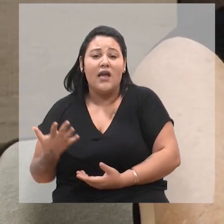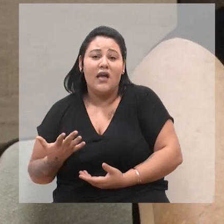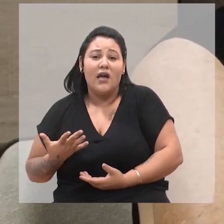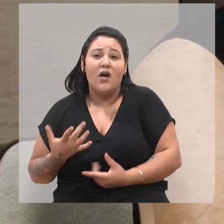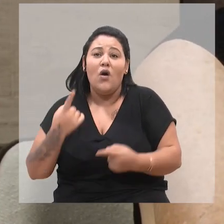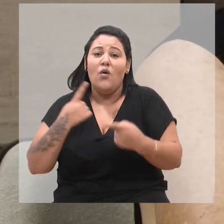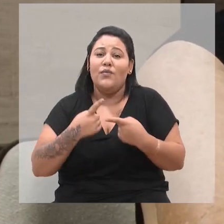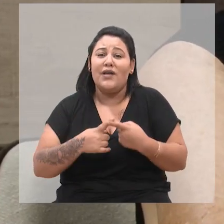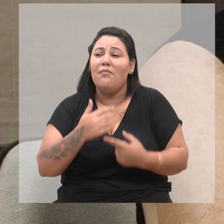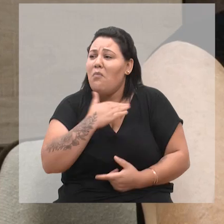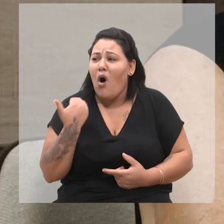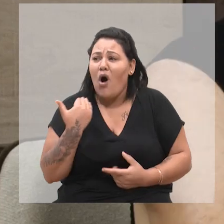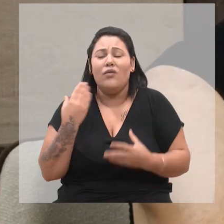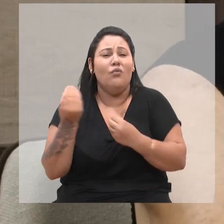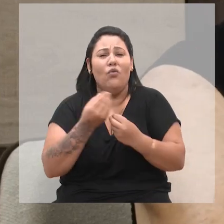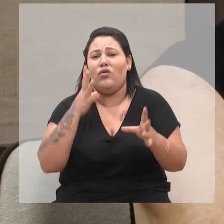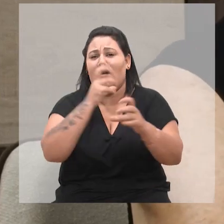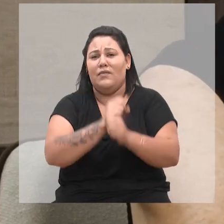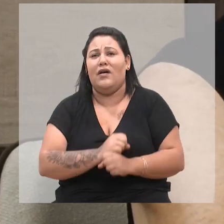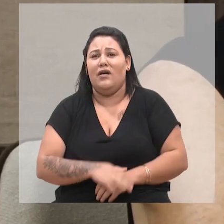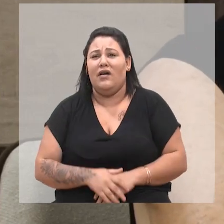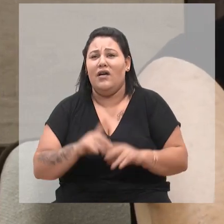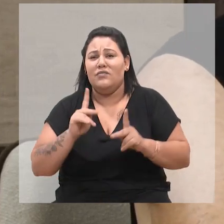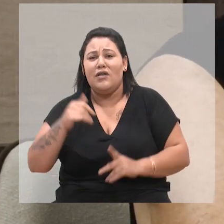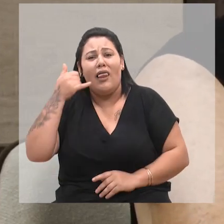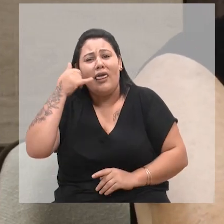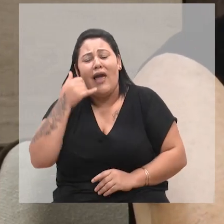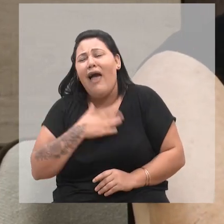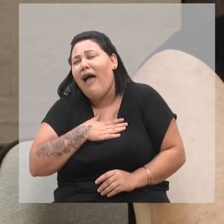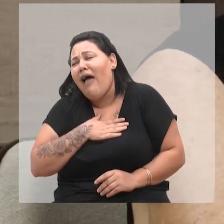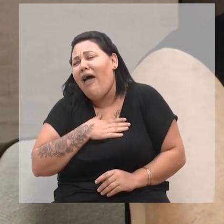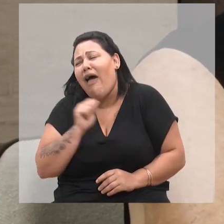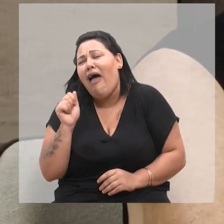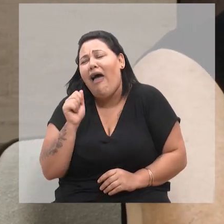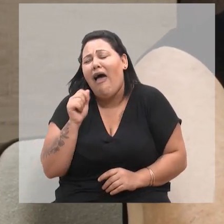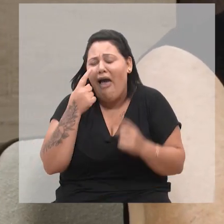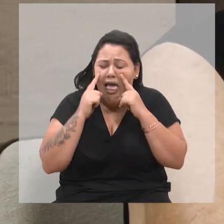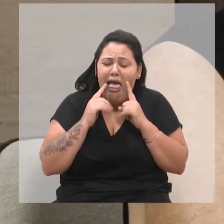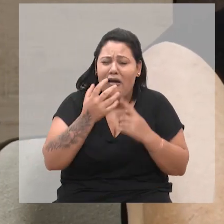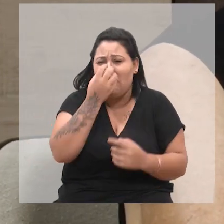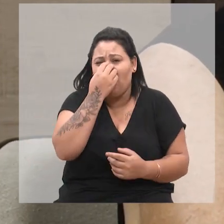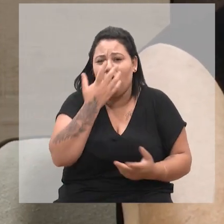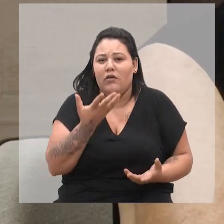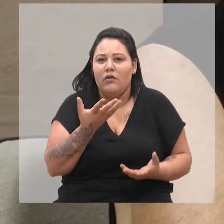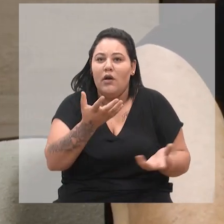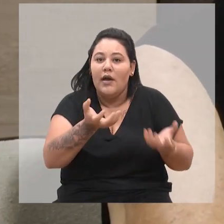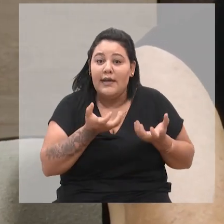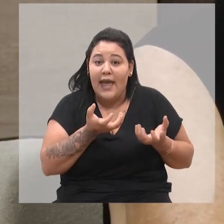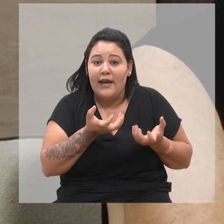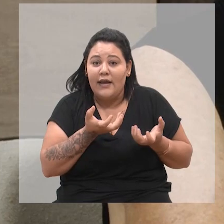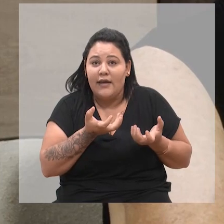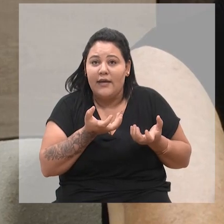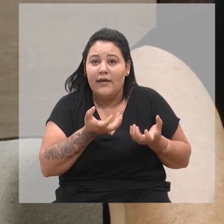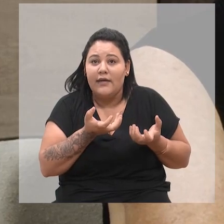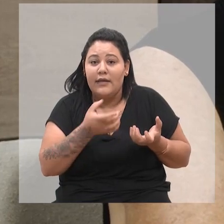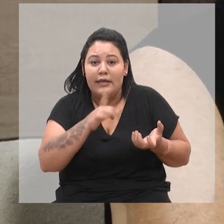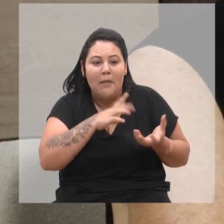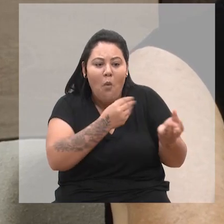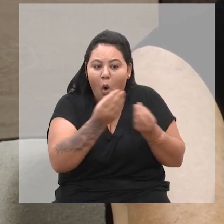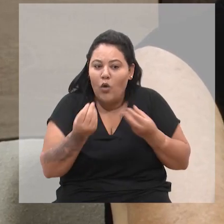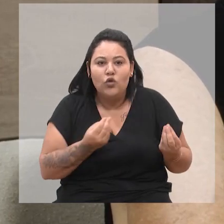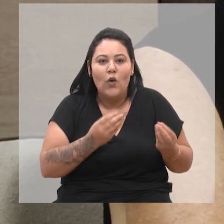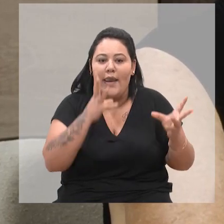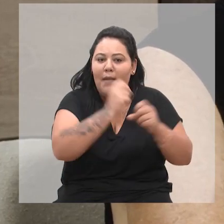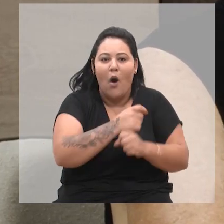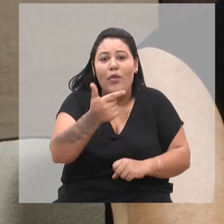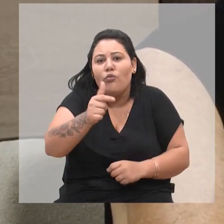ter, porque morrem muitos bichos. O pessoal me liga, ah, meu cachorrito, querem procriar e não têm dinheiro, entende? Isso